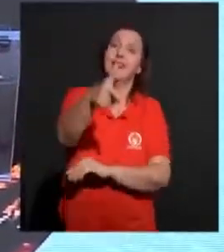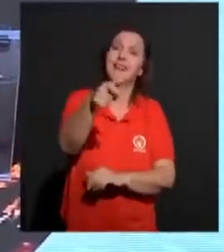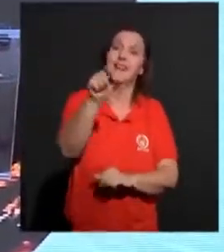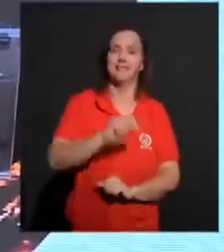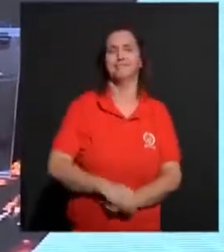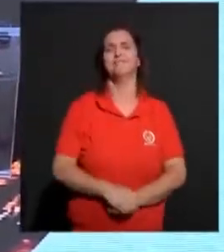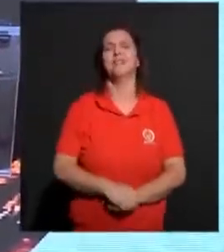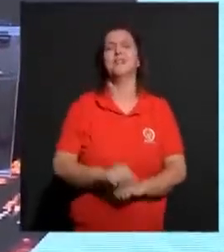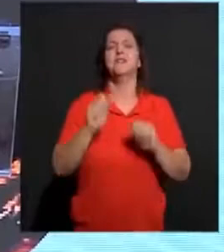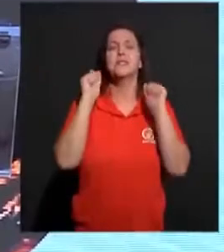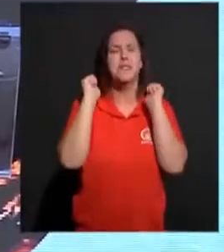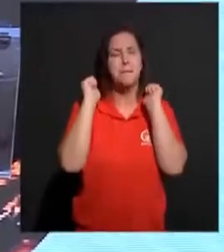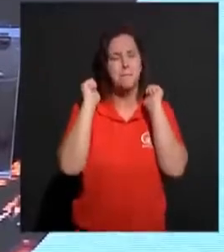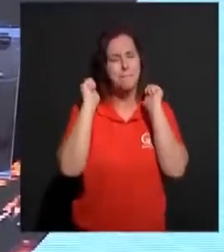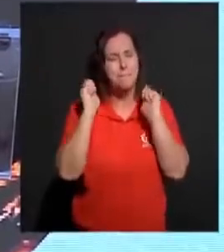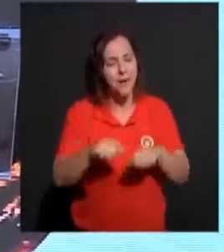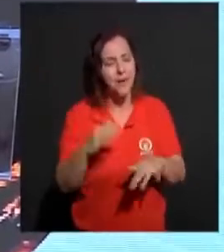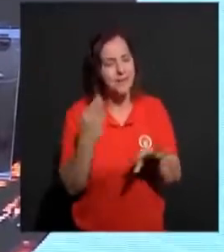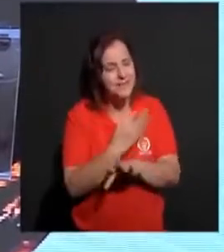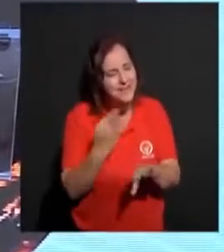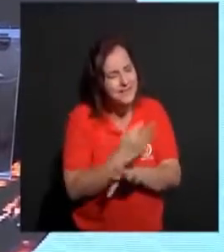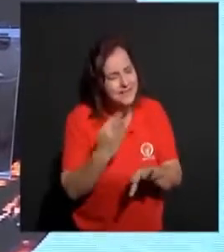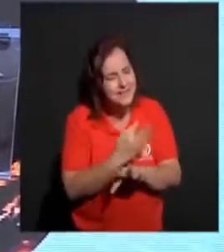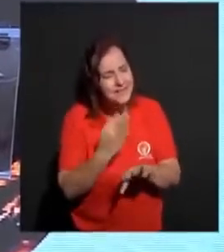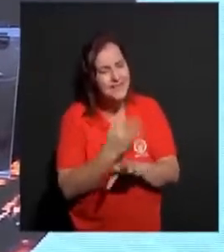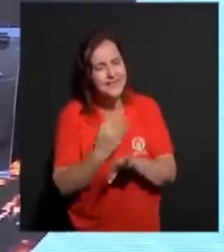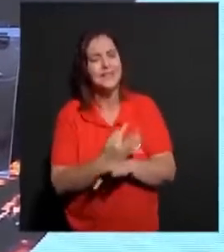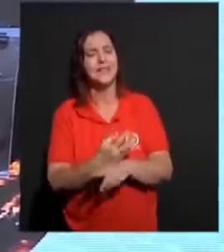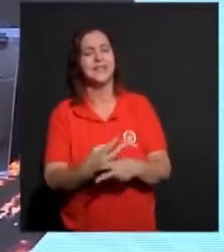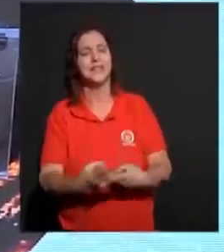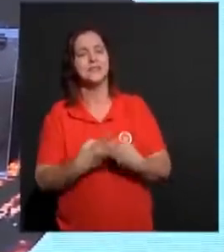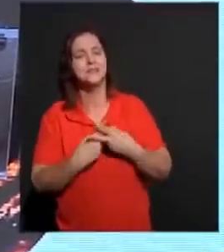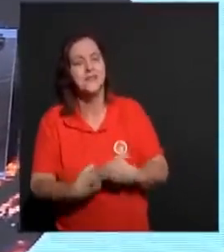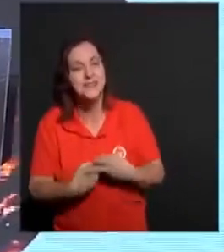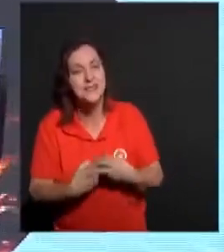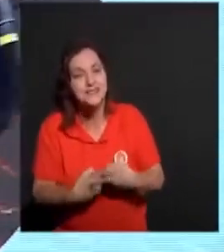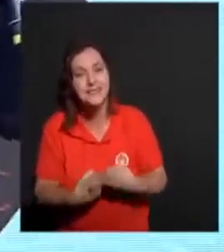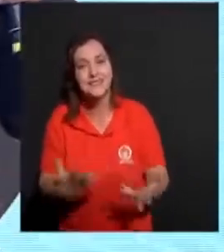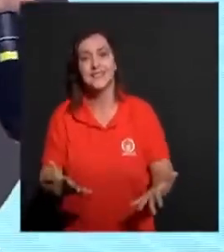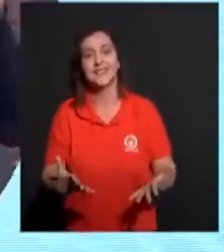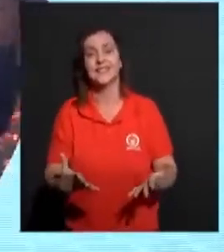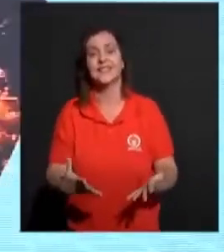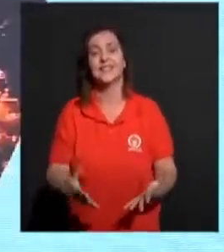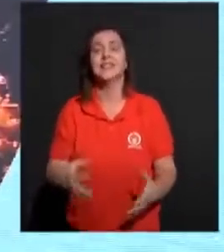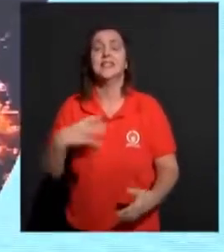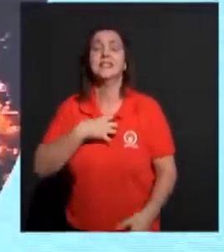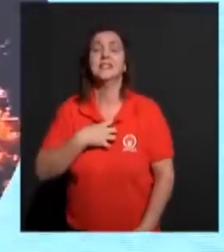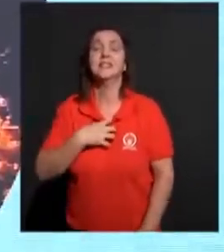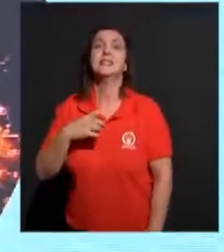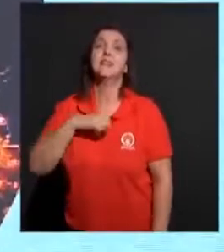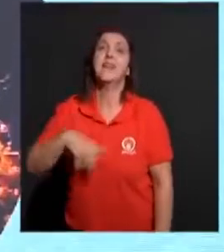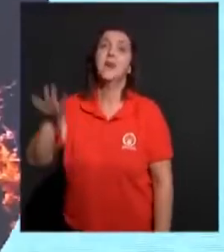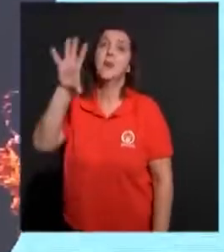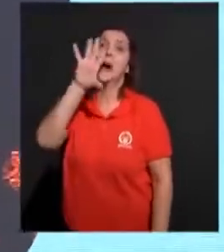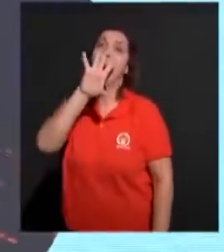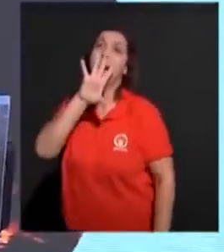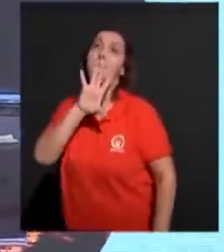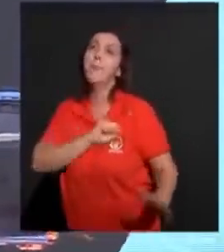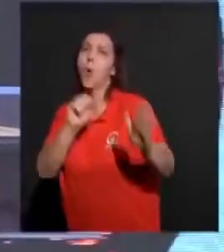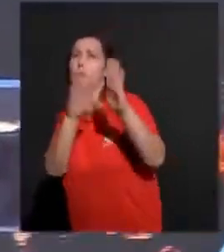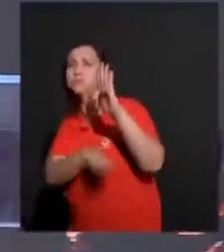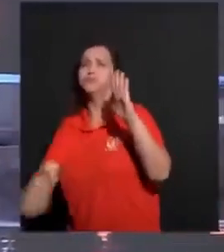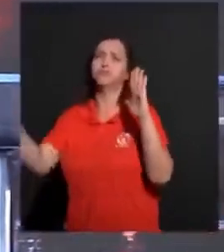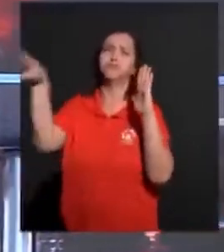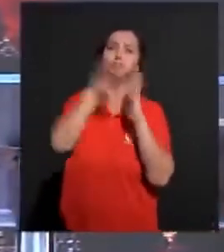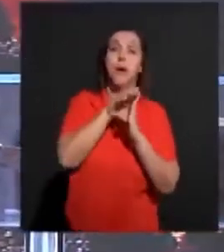permanecer, suportar, enfrentar, renunciar. E dizer, existe um amor maior. Existe algo que eu ainda